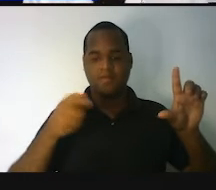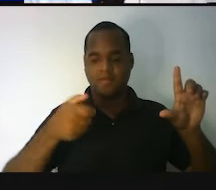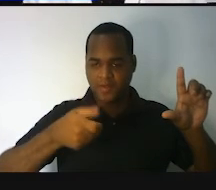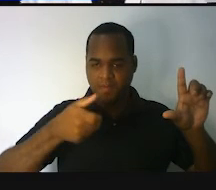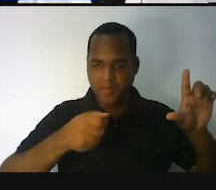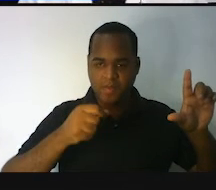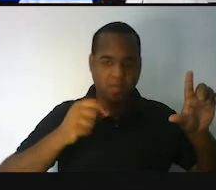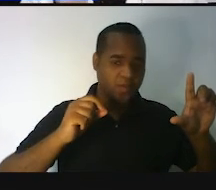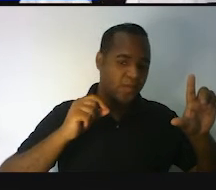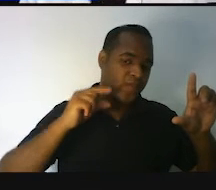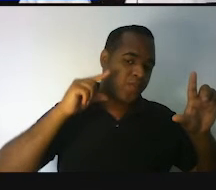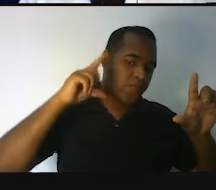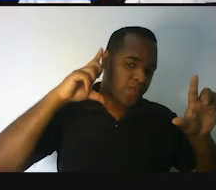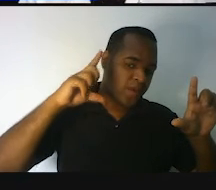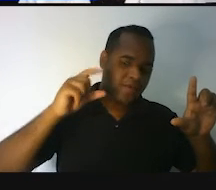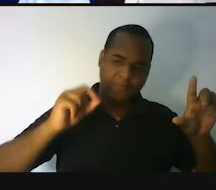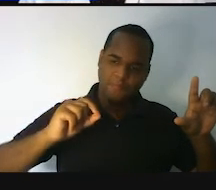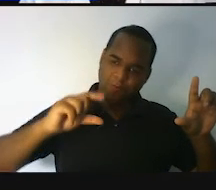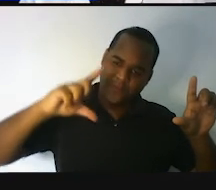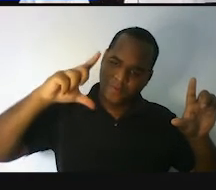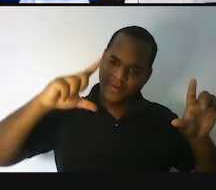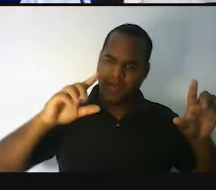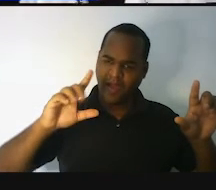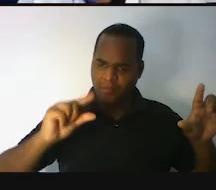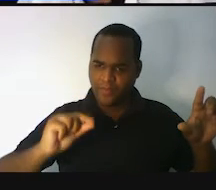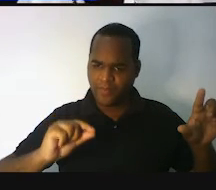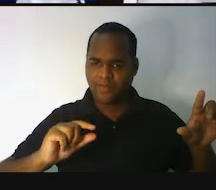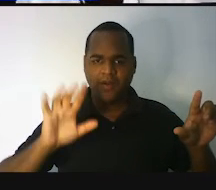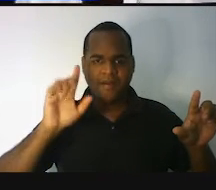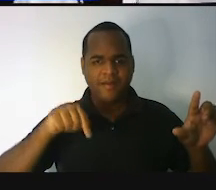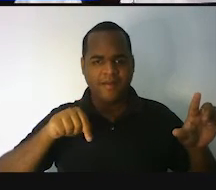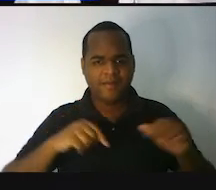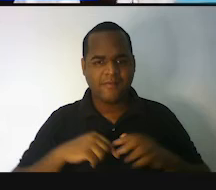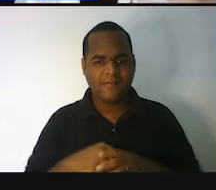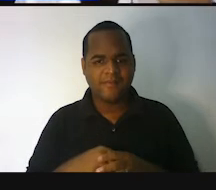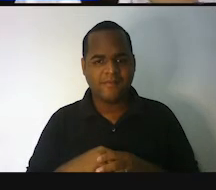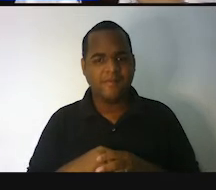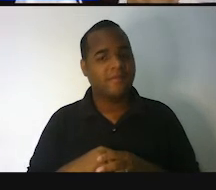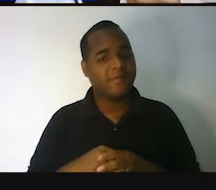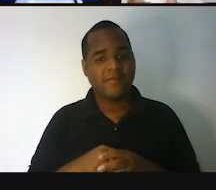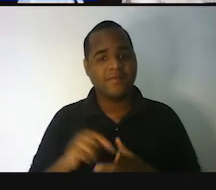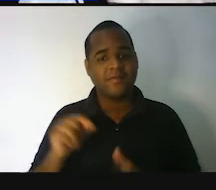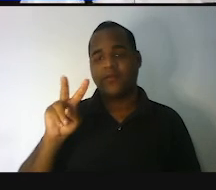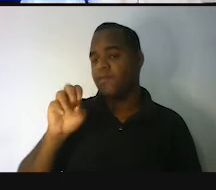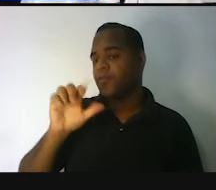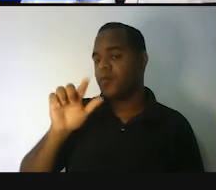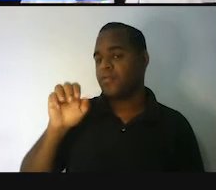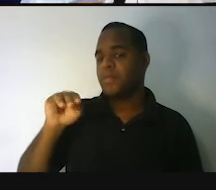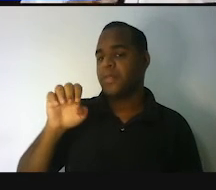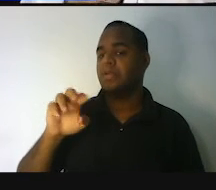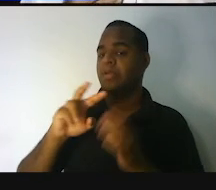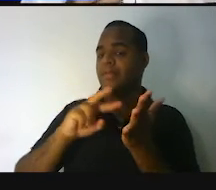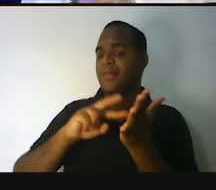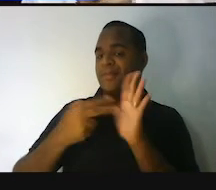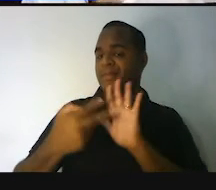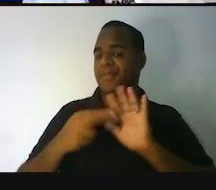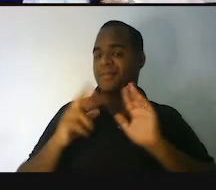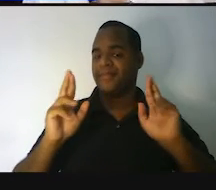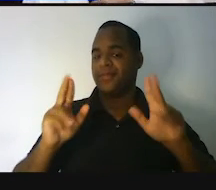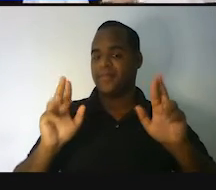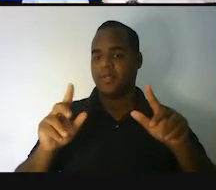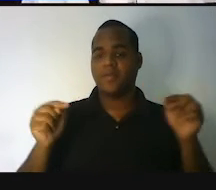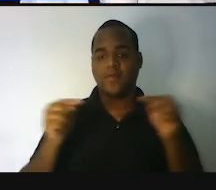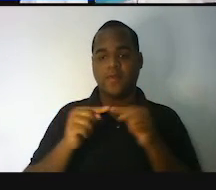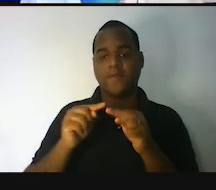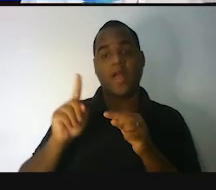que aumenta a televisão ou diminui o... Não! O volume que a está falando aqui é outro